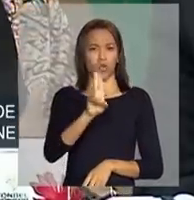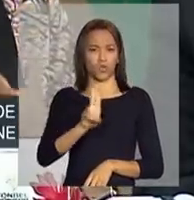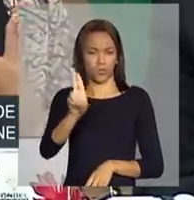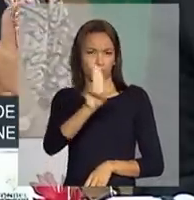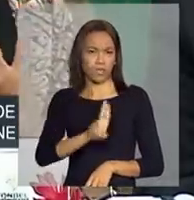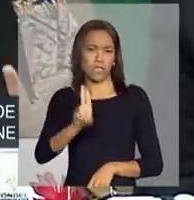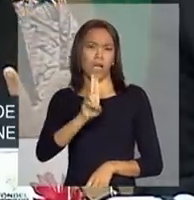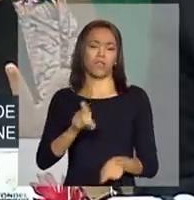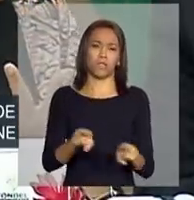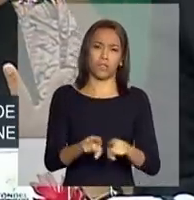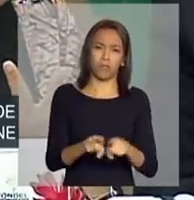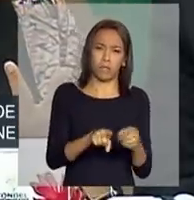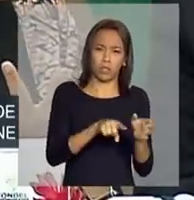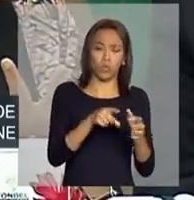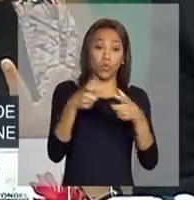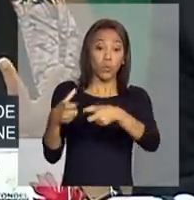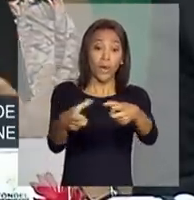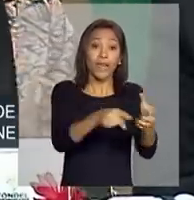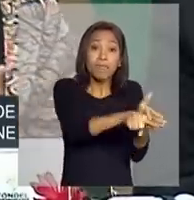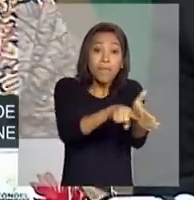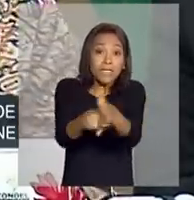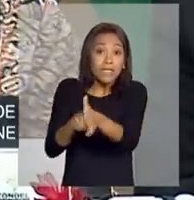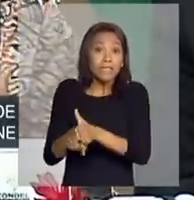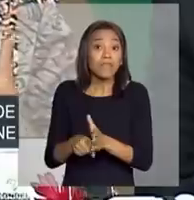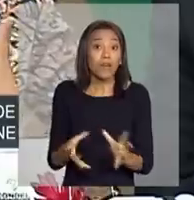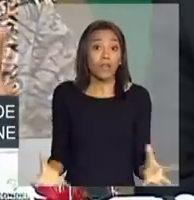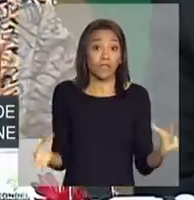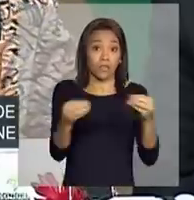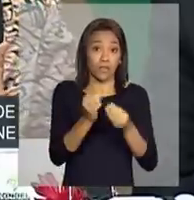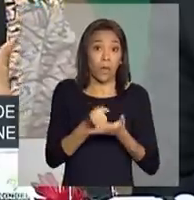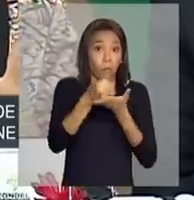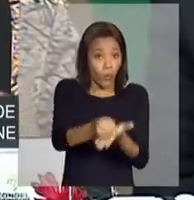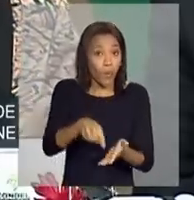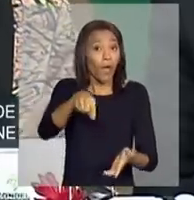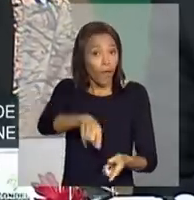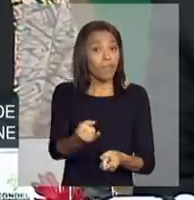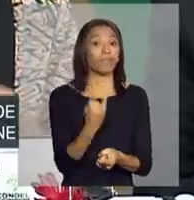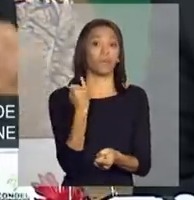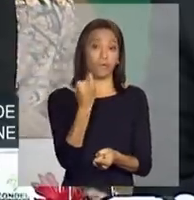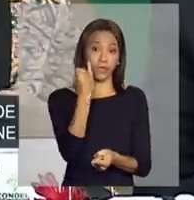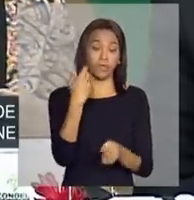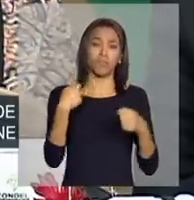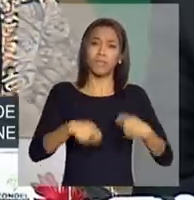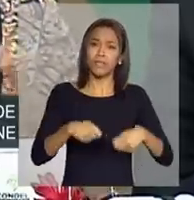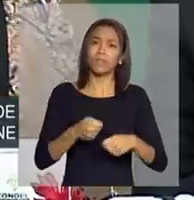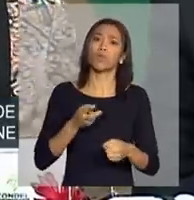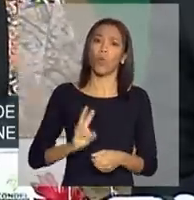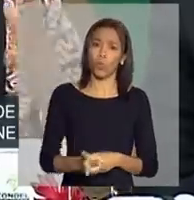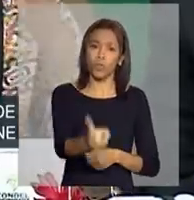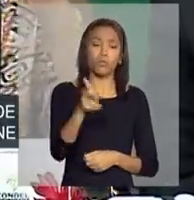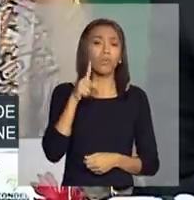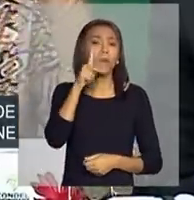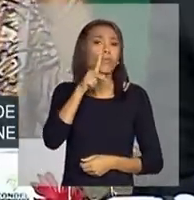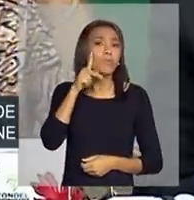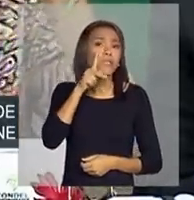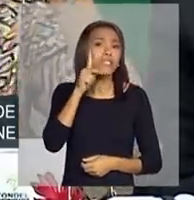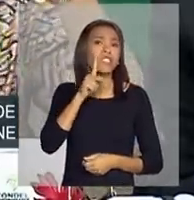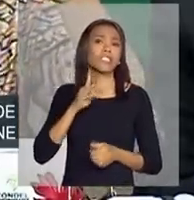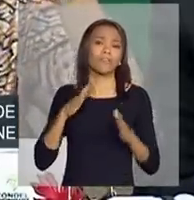da Embrapa, é essencial. E temos de ter uma política efetiva dentro dos